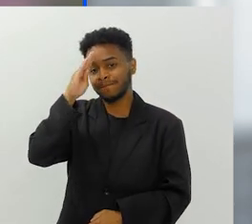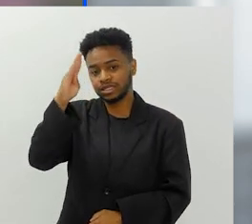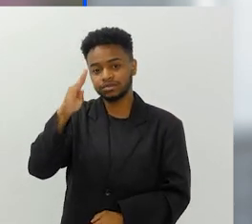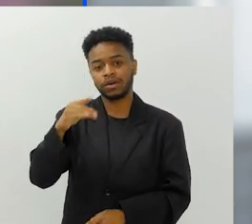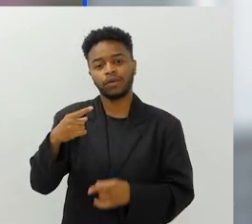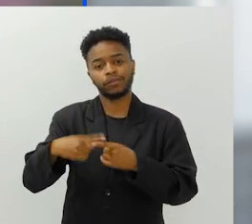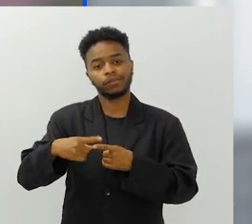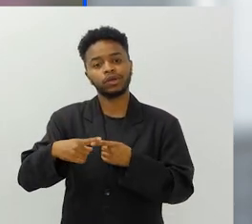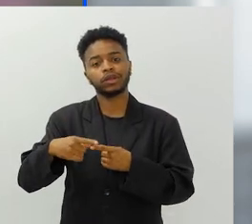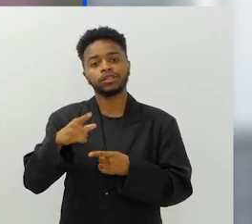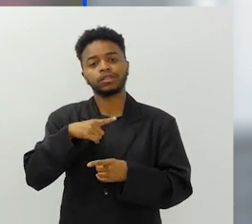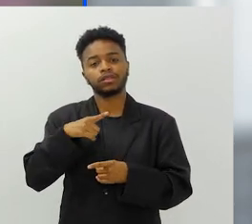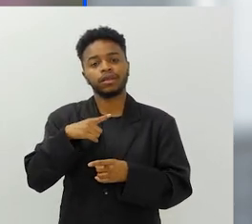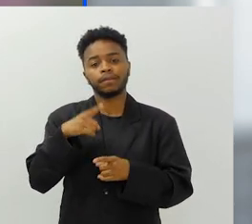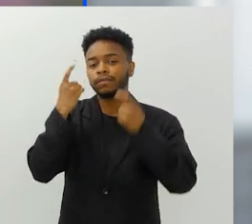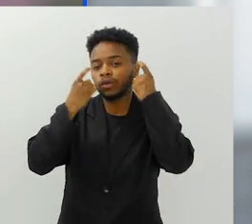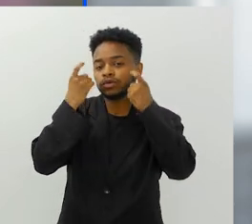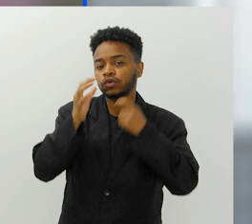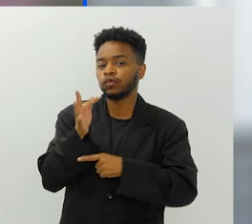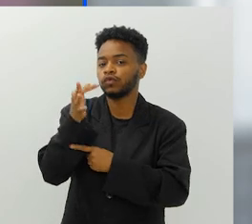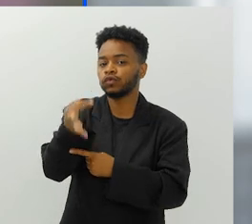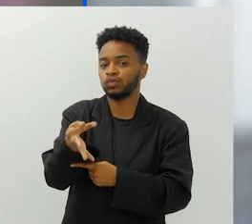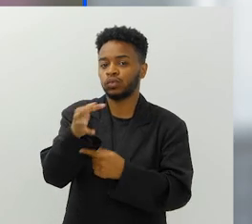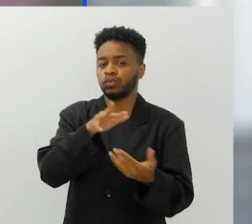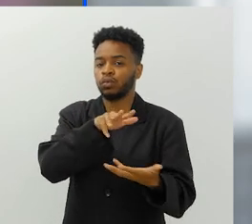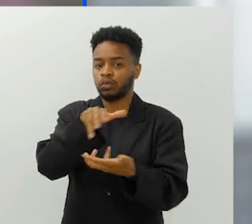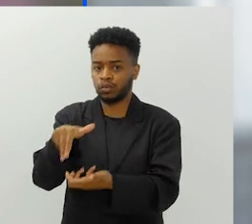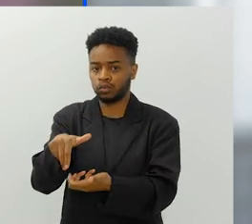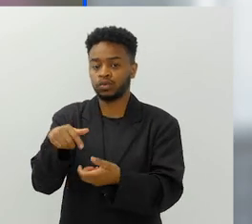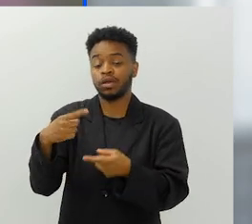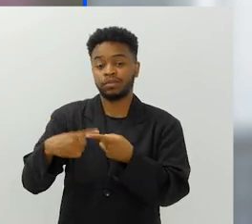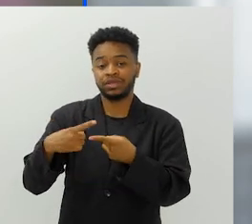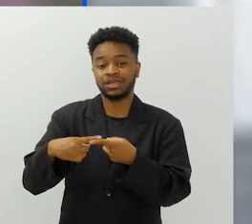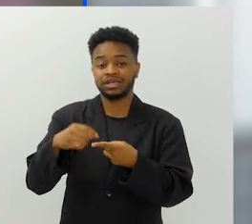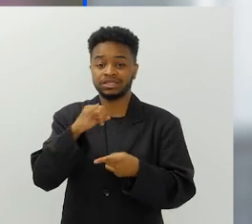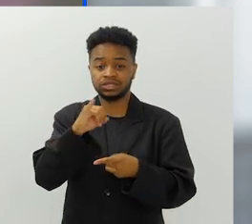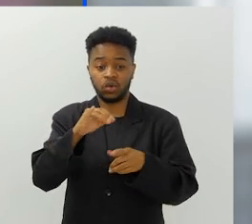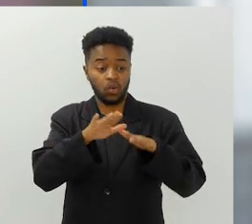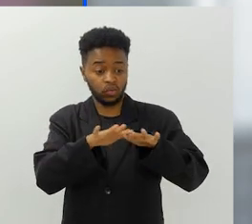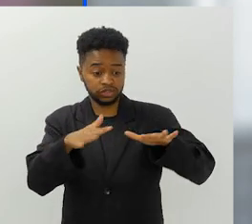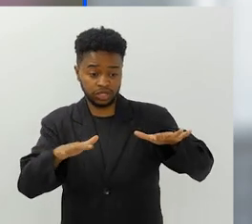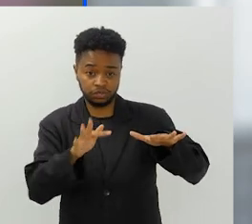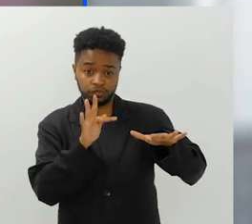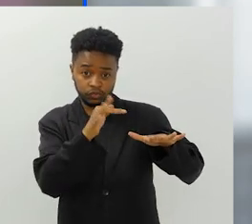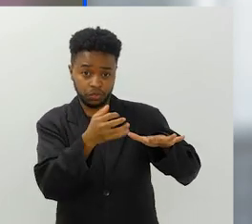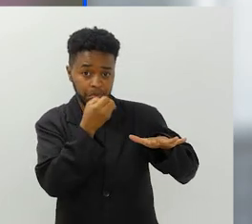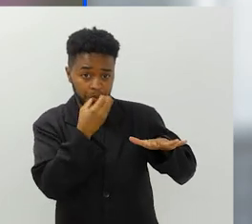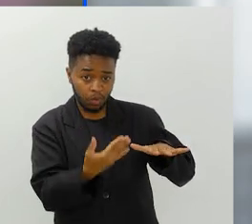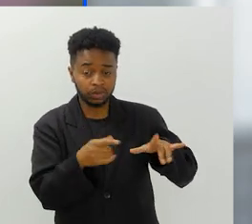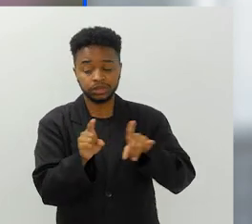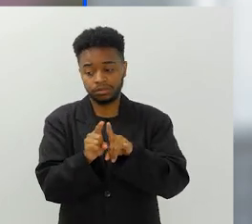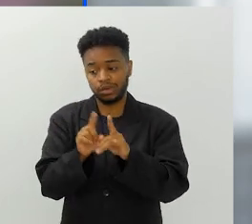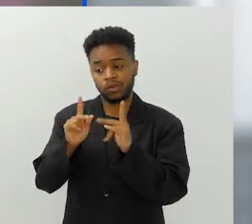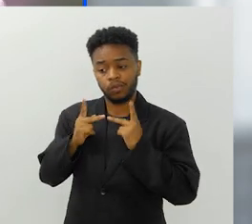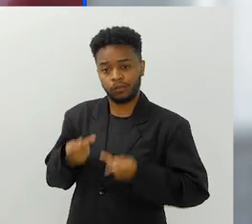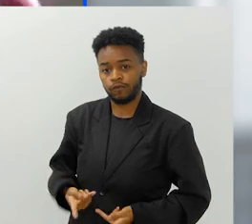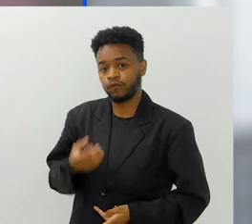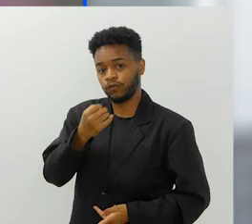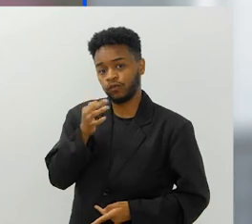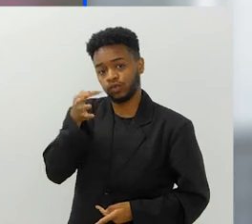o futuro nosso, da humanidade, né? O futuro dos oceanos é o futuro da humanidade, né? São